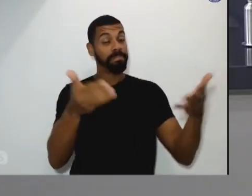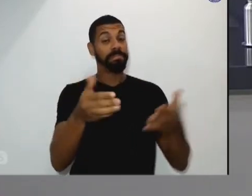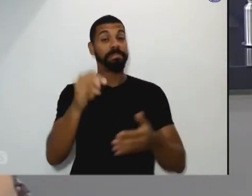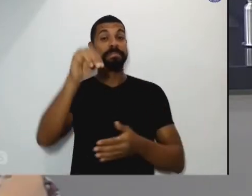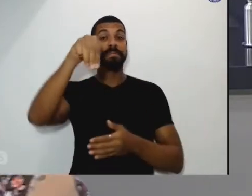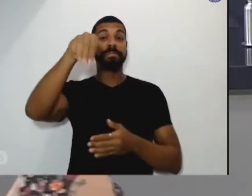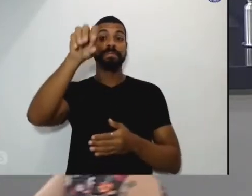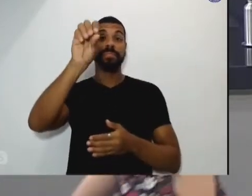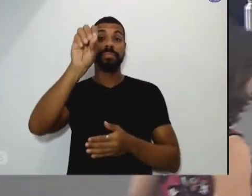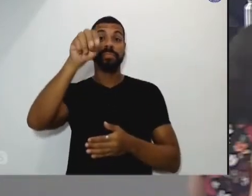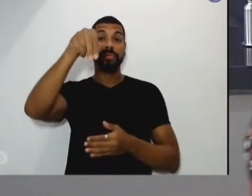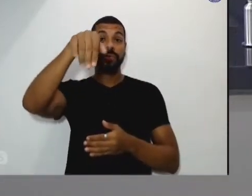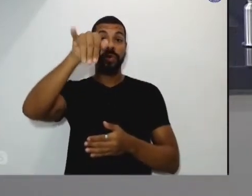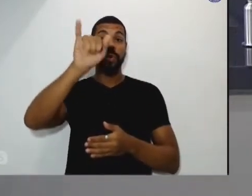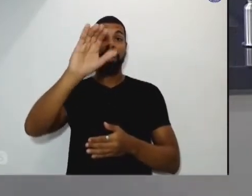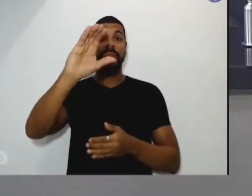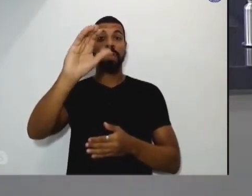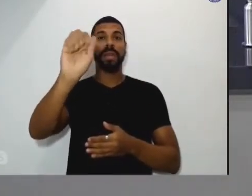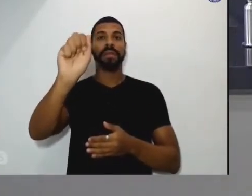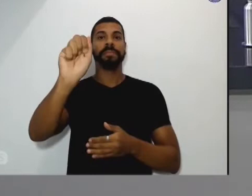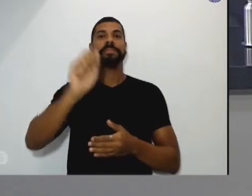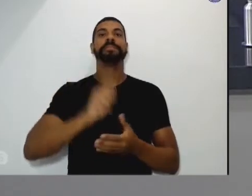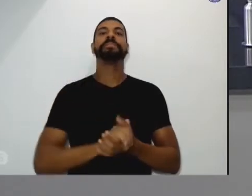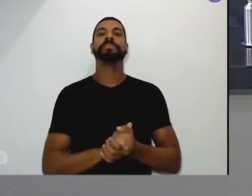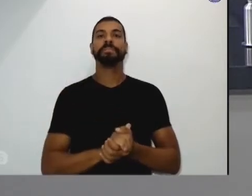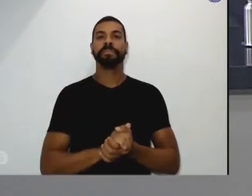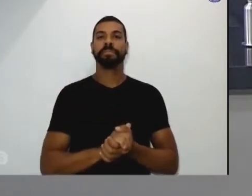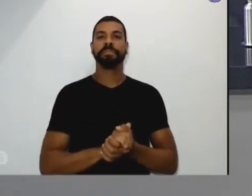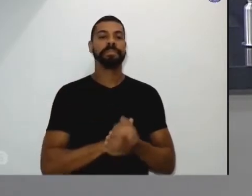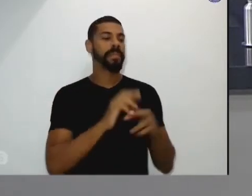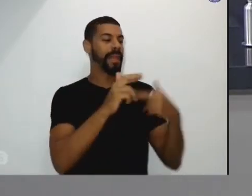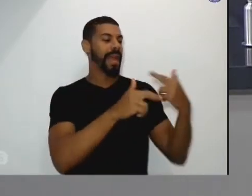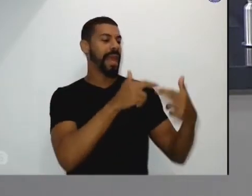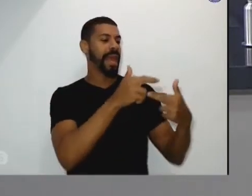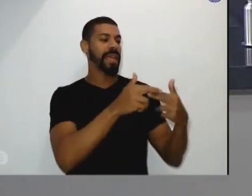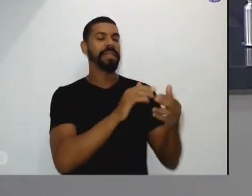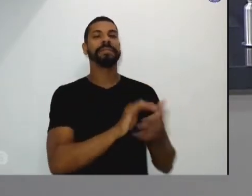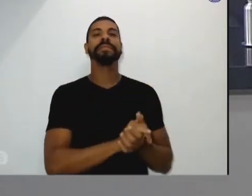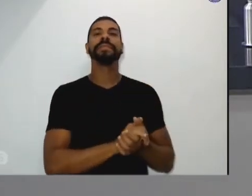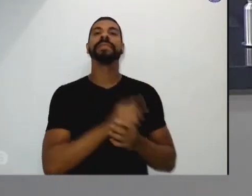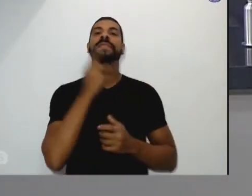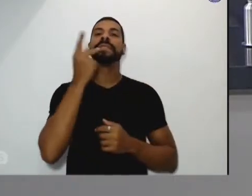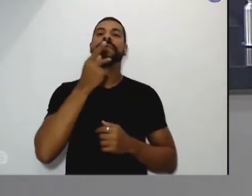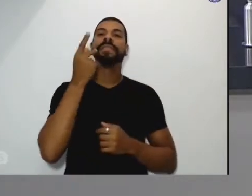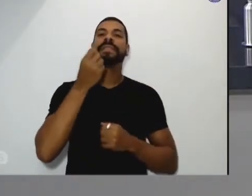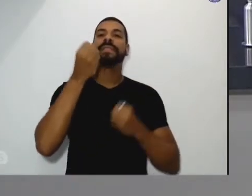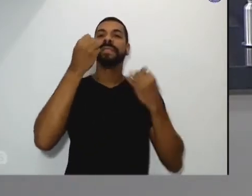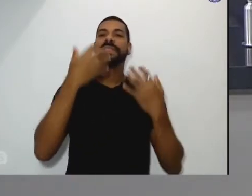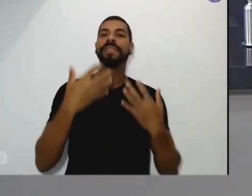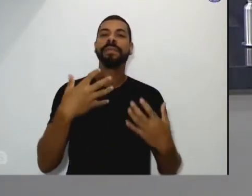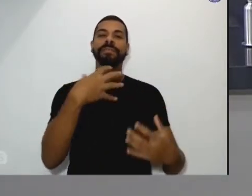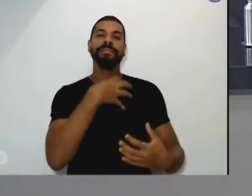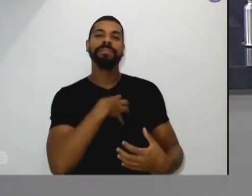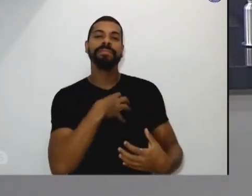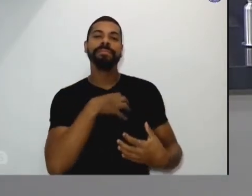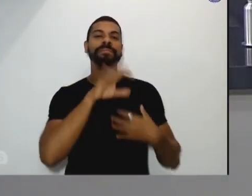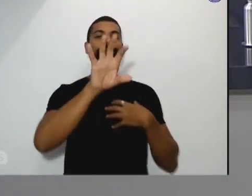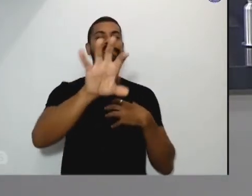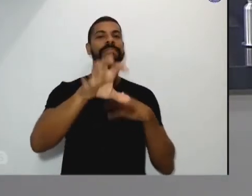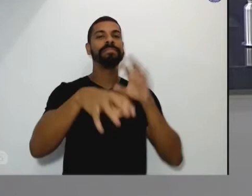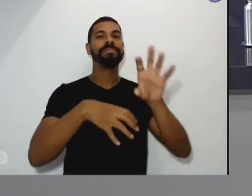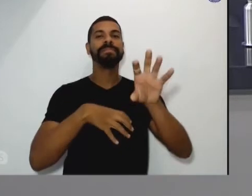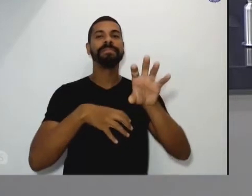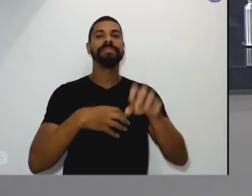Iara Gabriel Morelli da Rede de Proteção à Vida que irá falar sobre ouviu sentiu compaixão e cuidou da vida